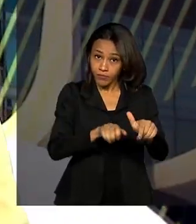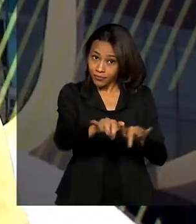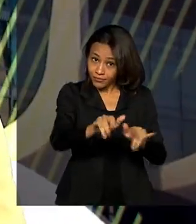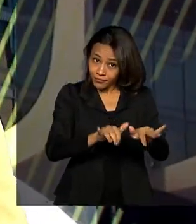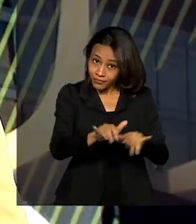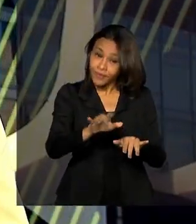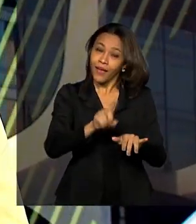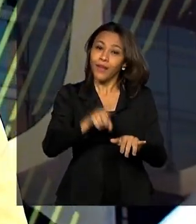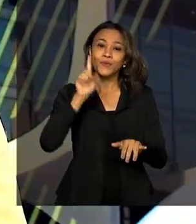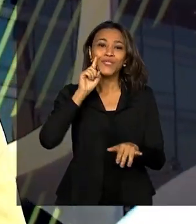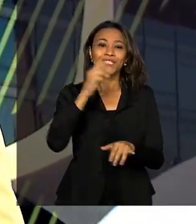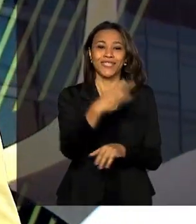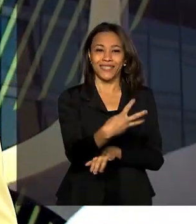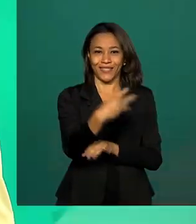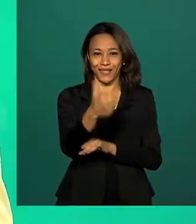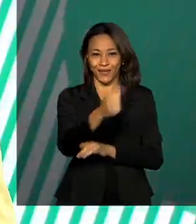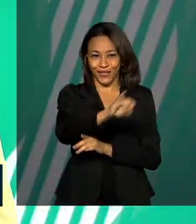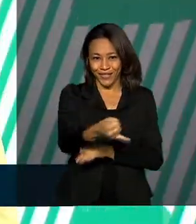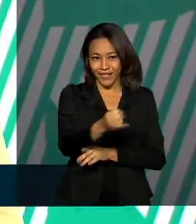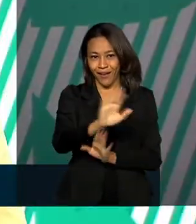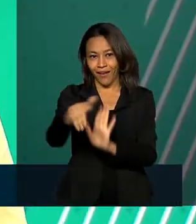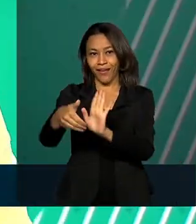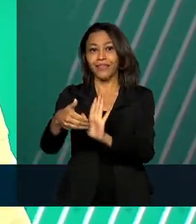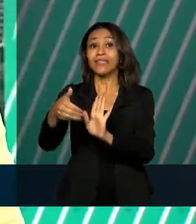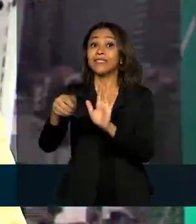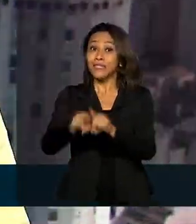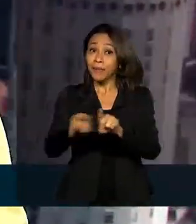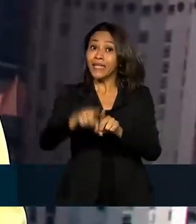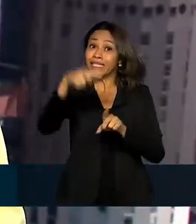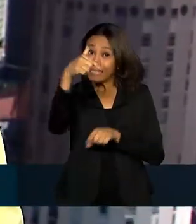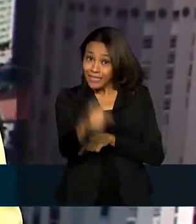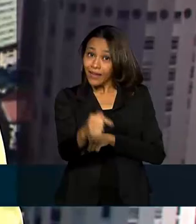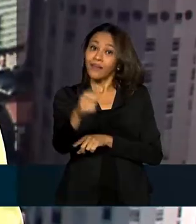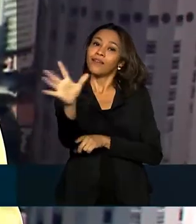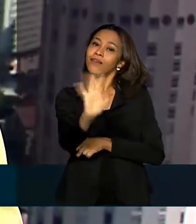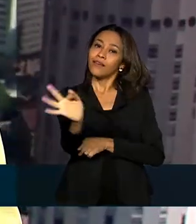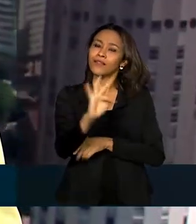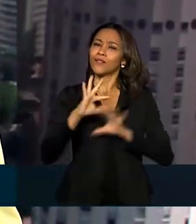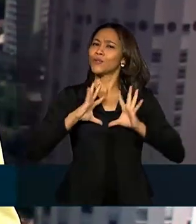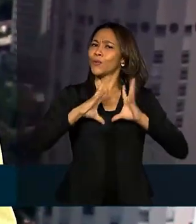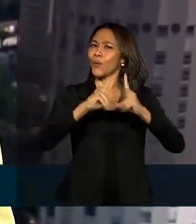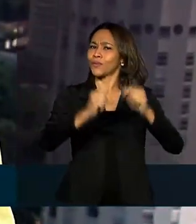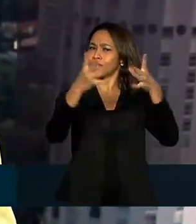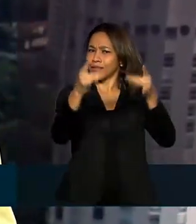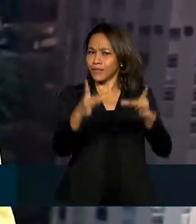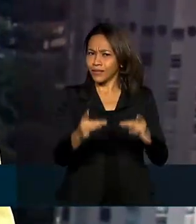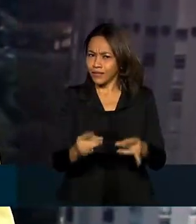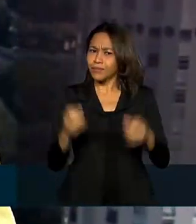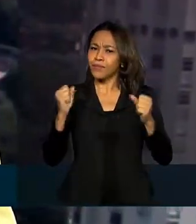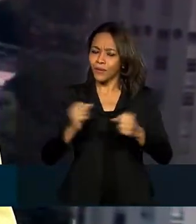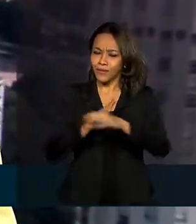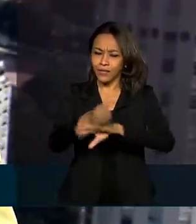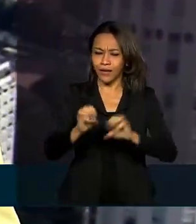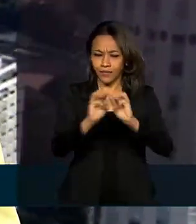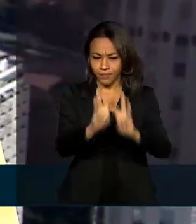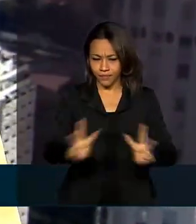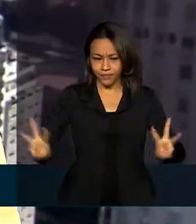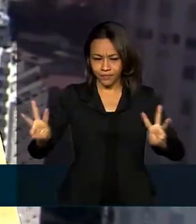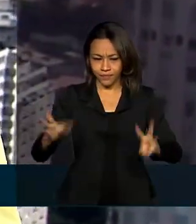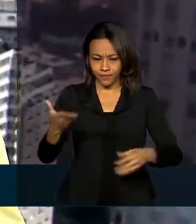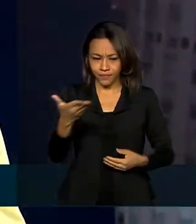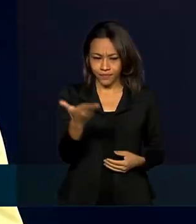aplicada nos dias 31 de janeiro e 7 de fevereiro. Todos os detalhes estão em enem.inep.gov